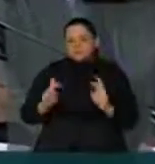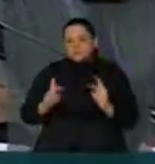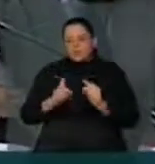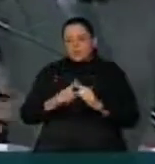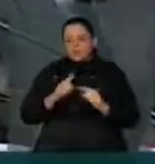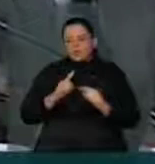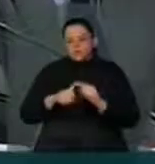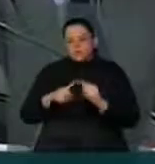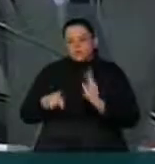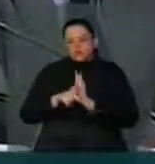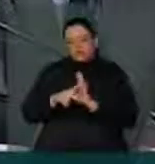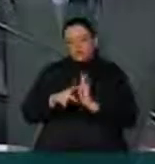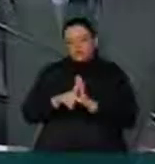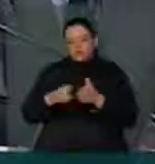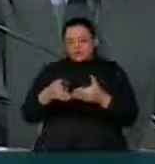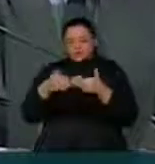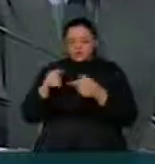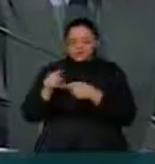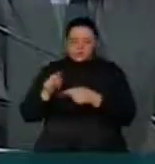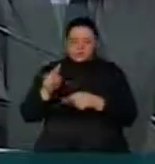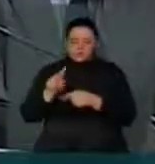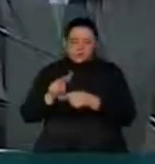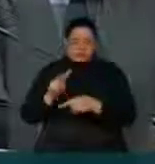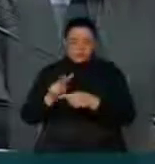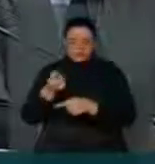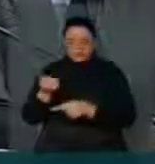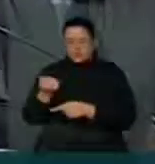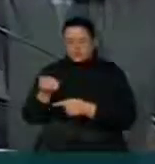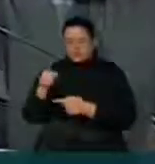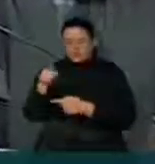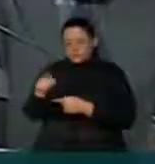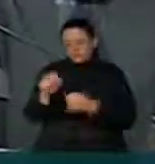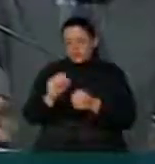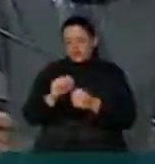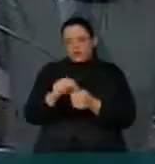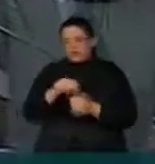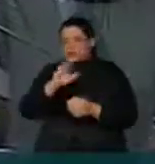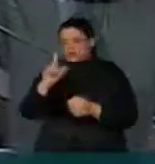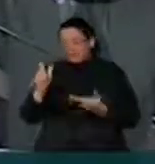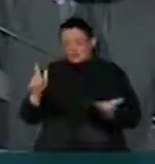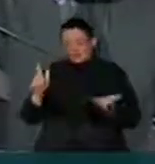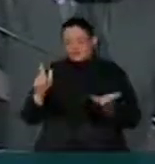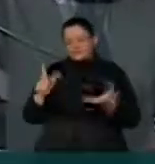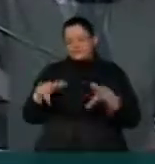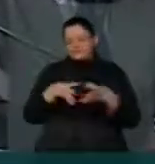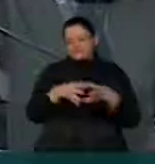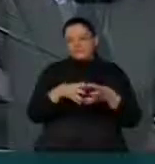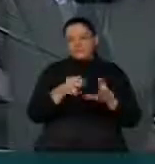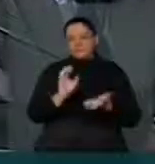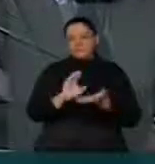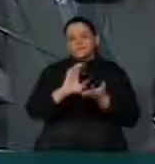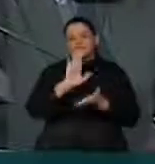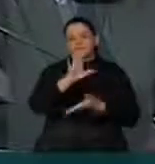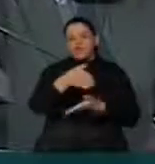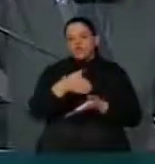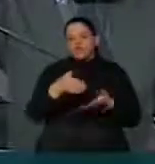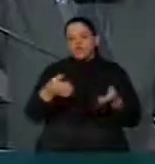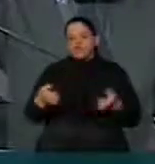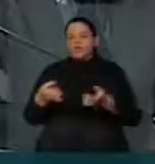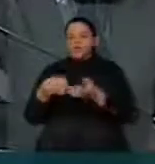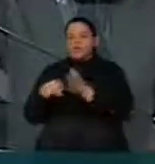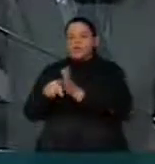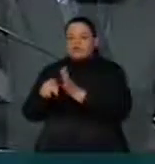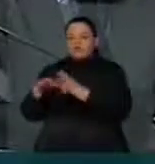aos empréstimos que são realizados. E aí, obviamente, que com os comitês que estão estabelecidos na estrutura do banco,